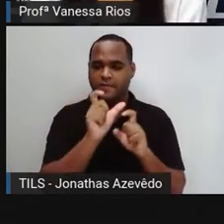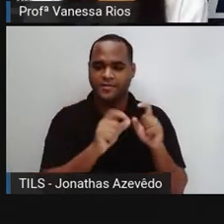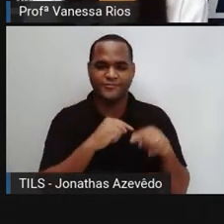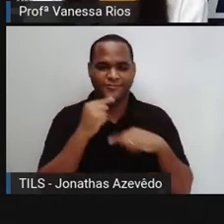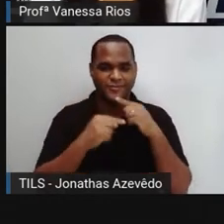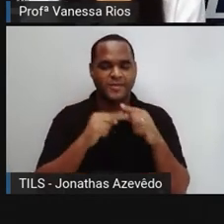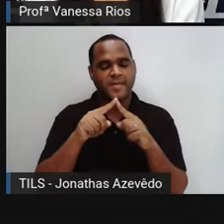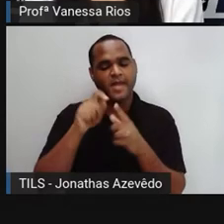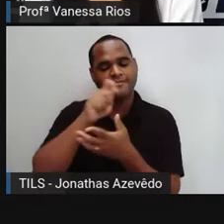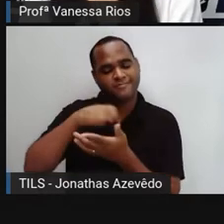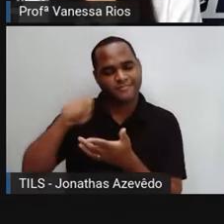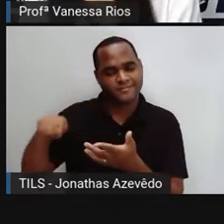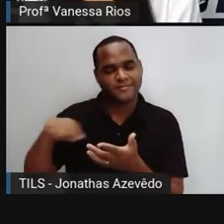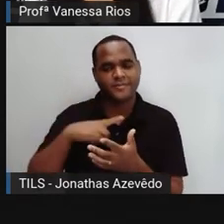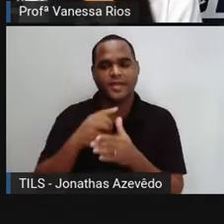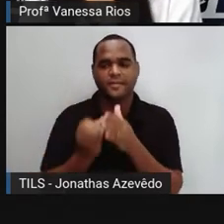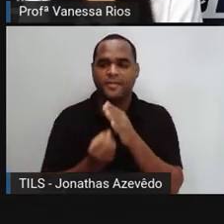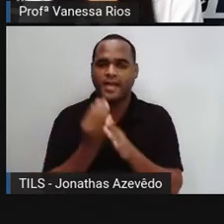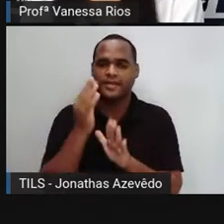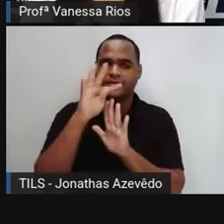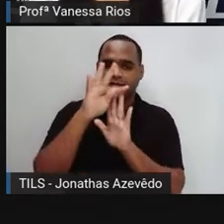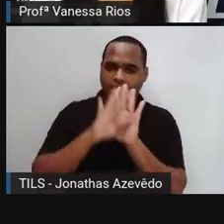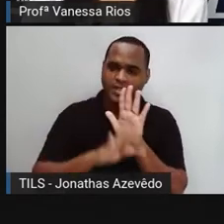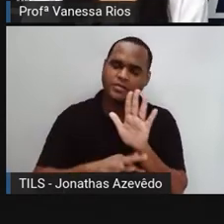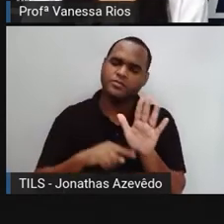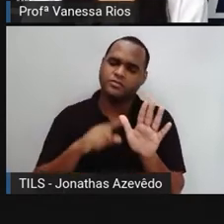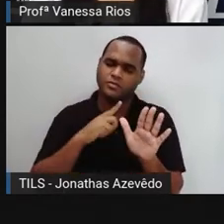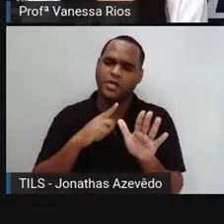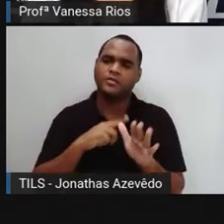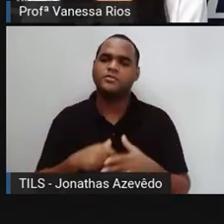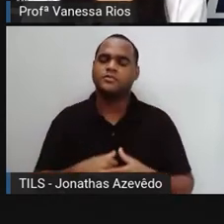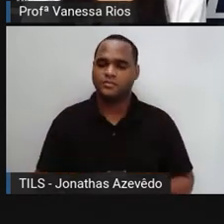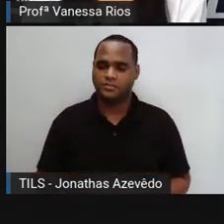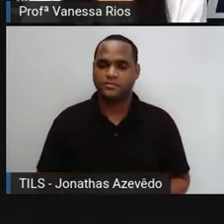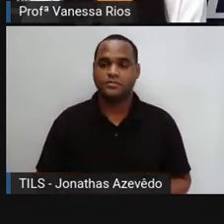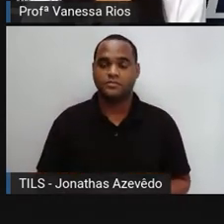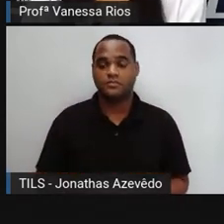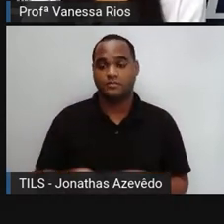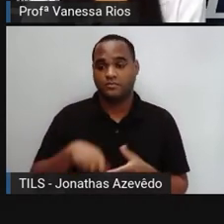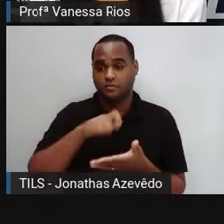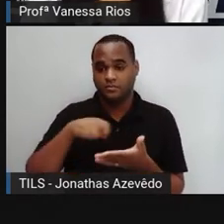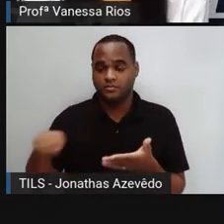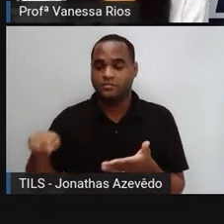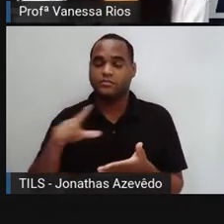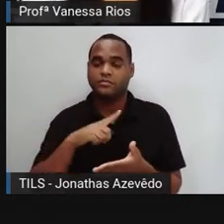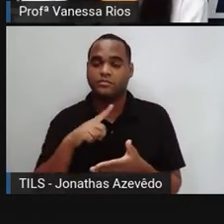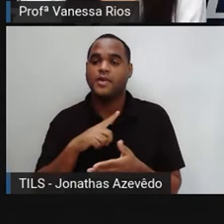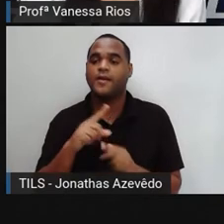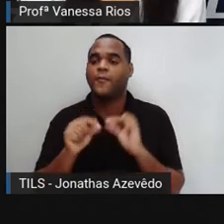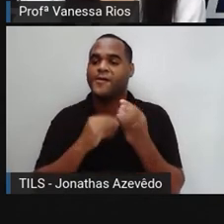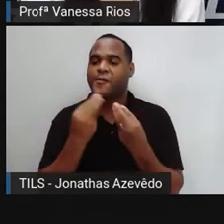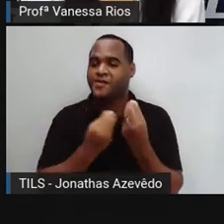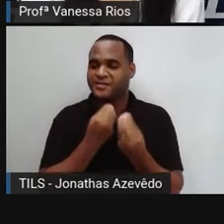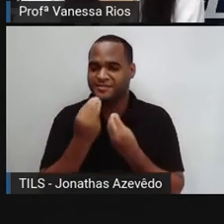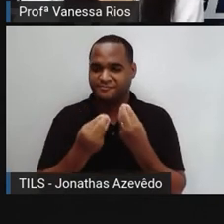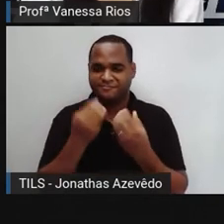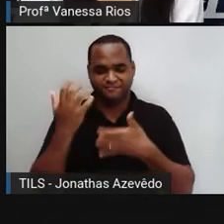escritas. Produzindo os textos, não é? E escrevendo aquilo que eu desejo informar.